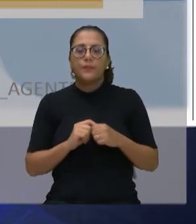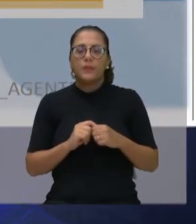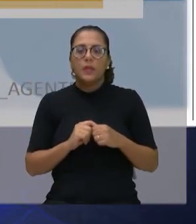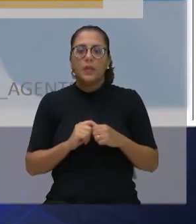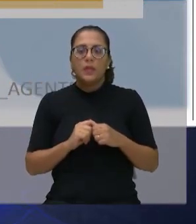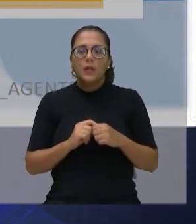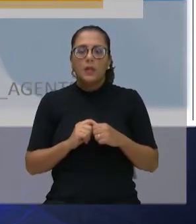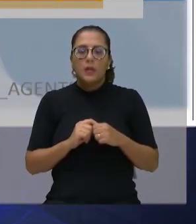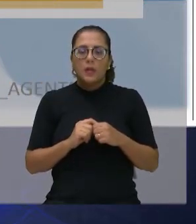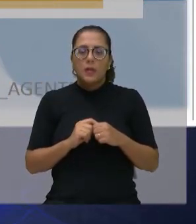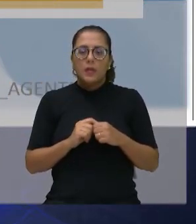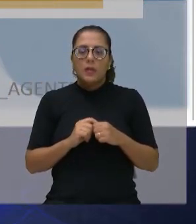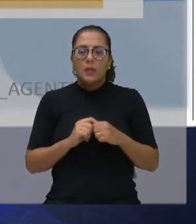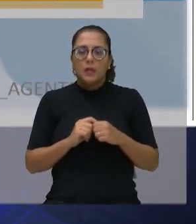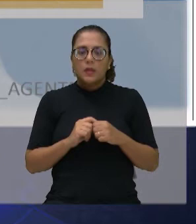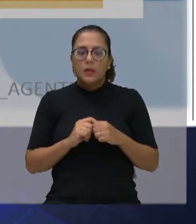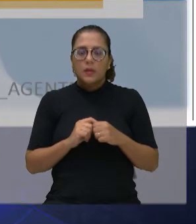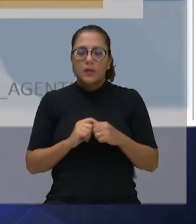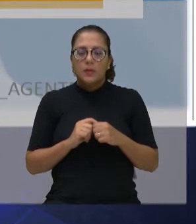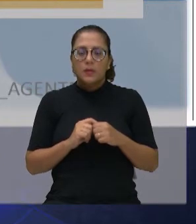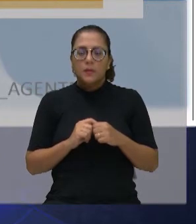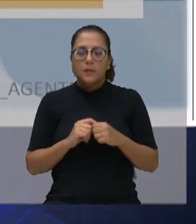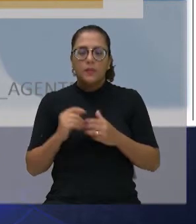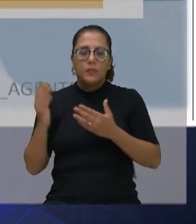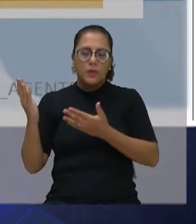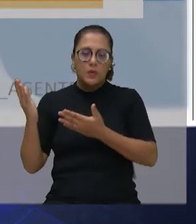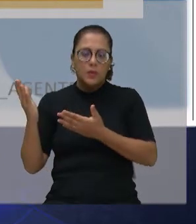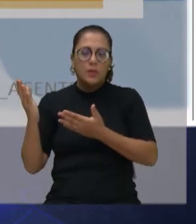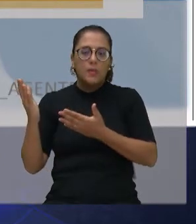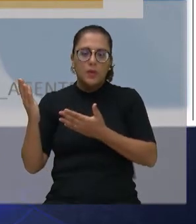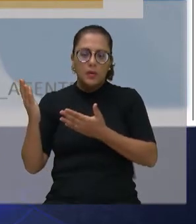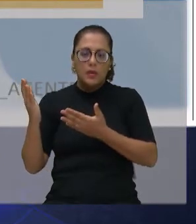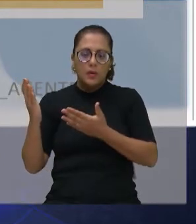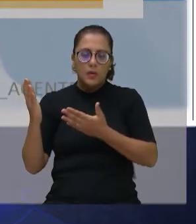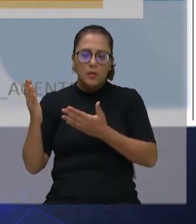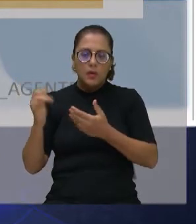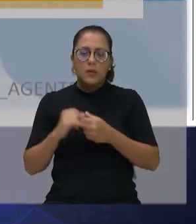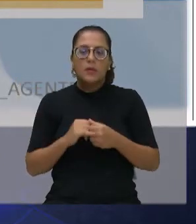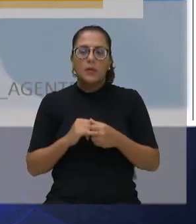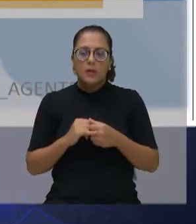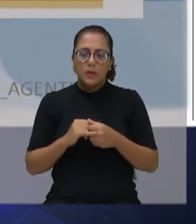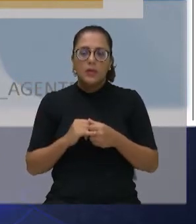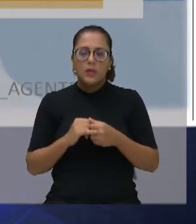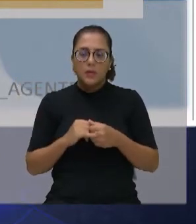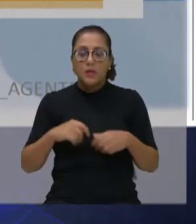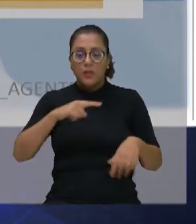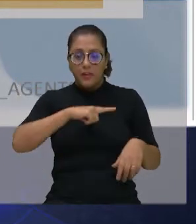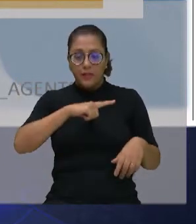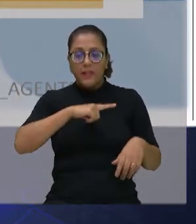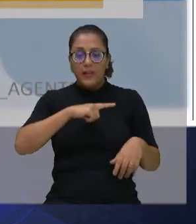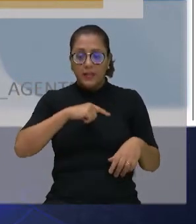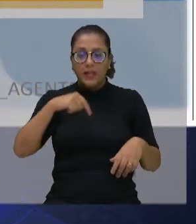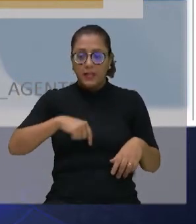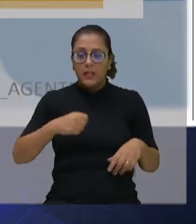recenseadores e os supervisores de recenseamento para o censo demográfico que vai acontecer